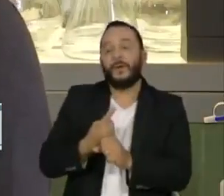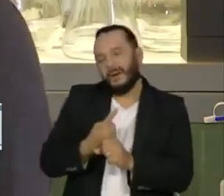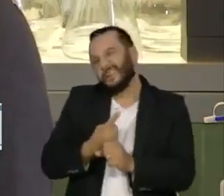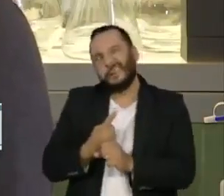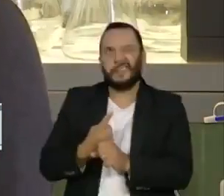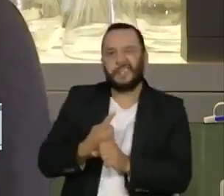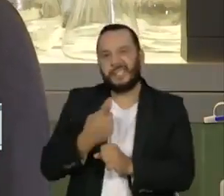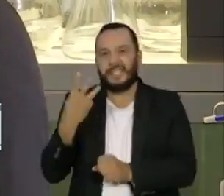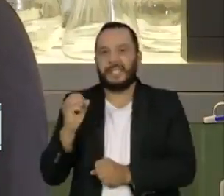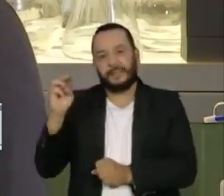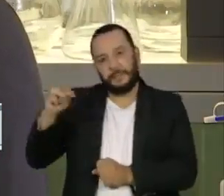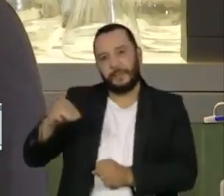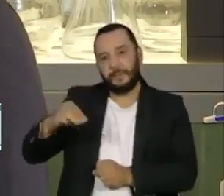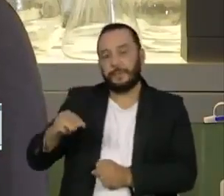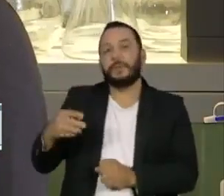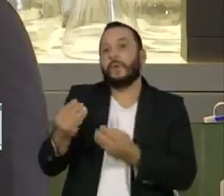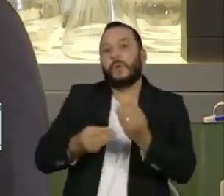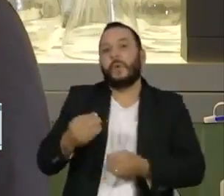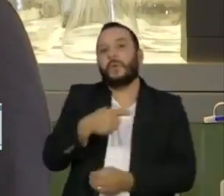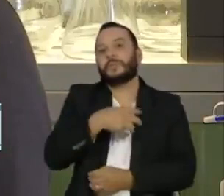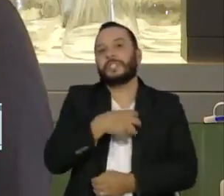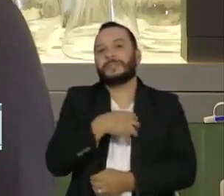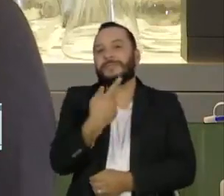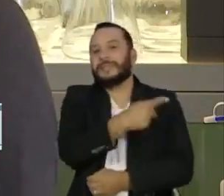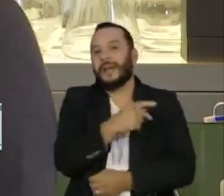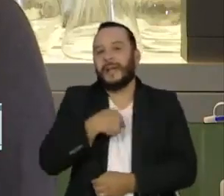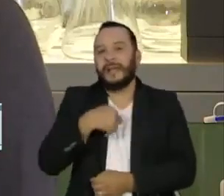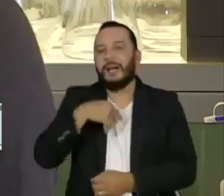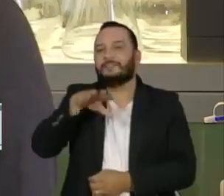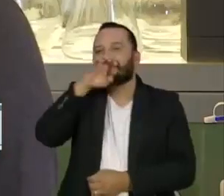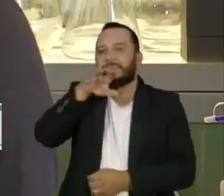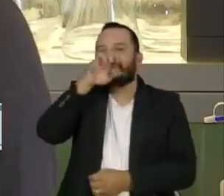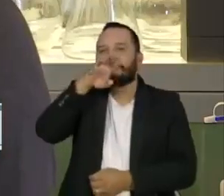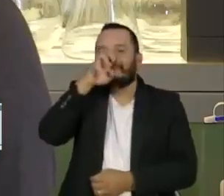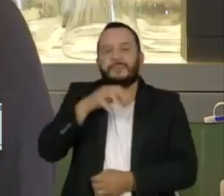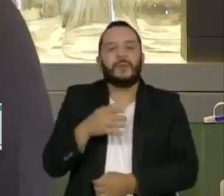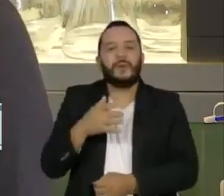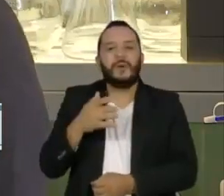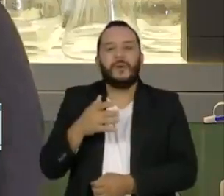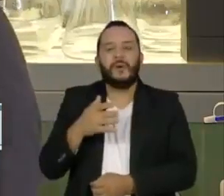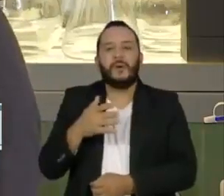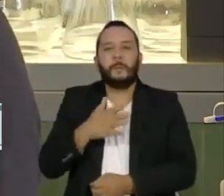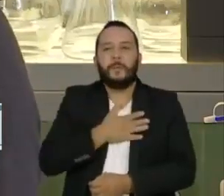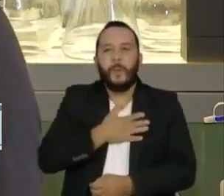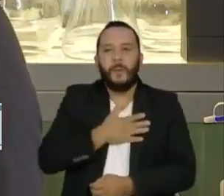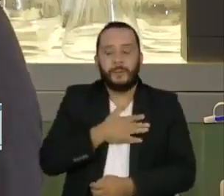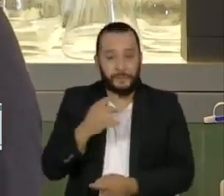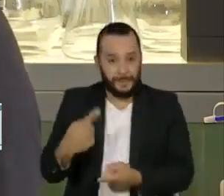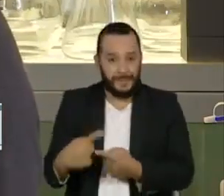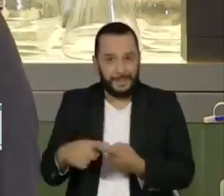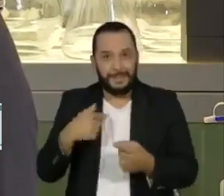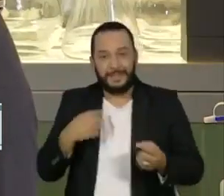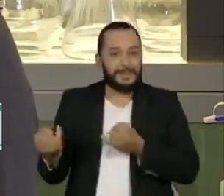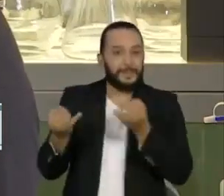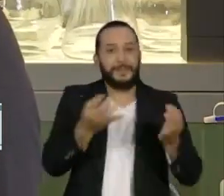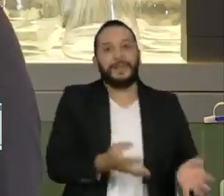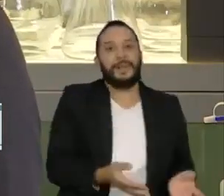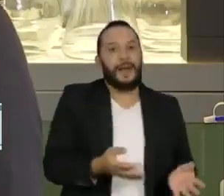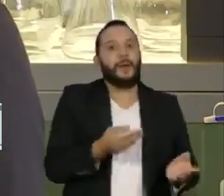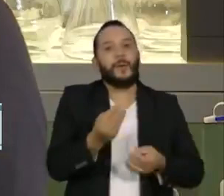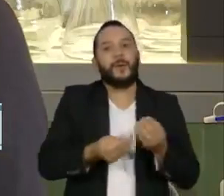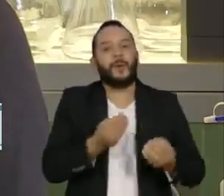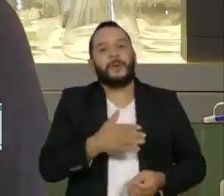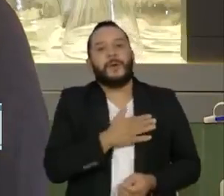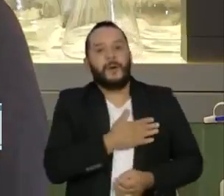olfativamente como é que essa pessoa está nesse momento. Porque é muito difícil você trazer em palavras técnicas aquilo que você gosta.